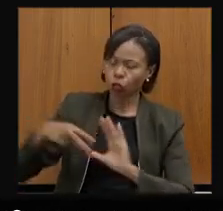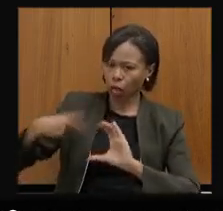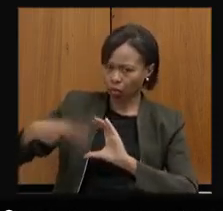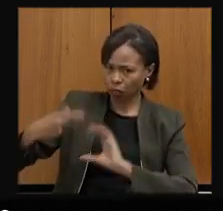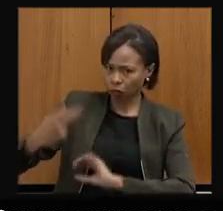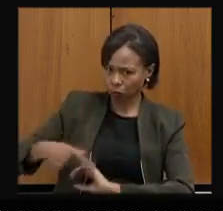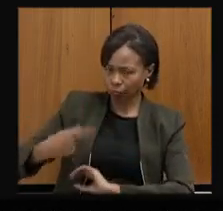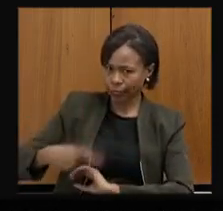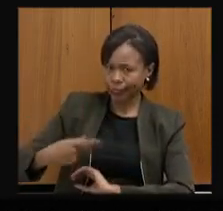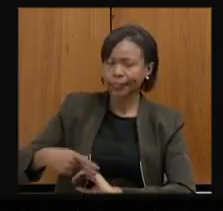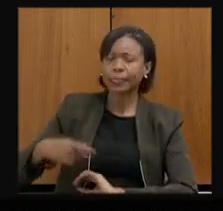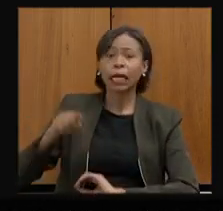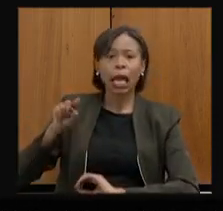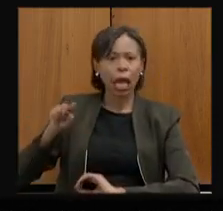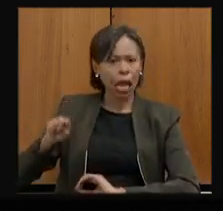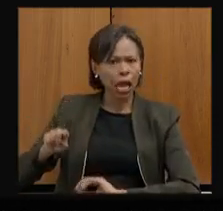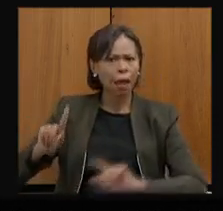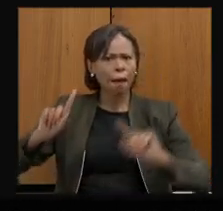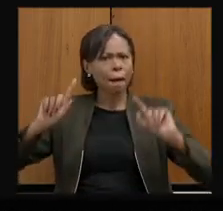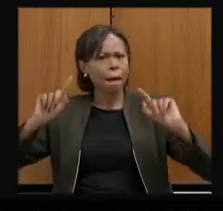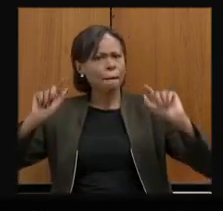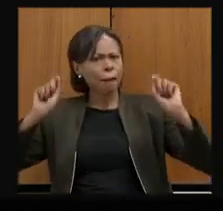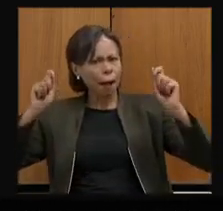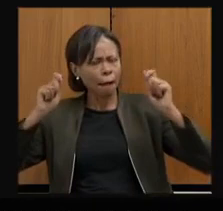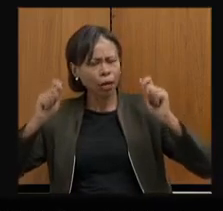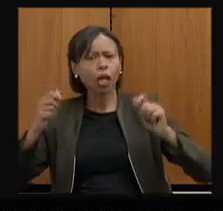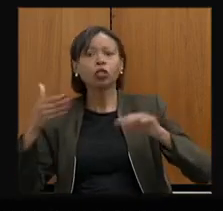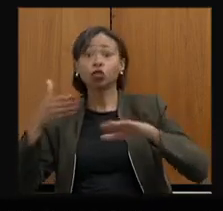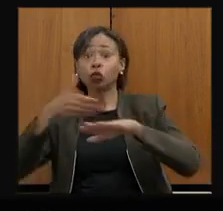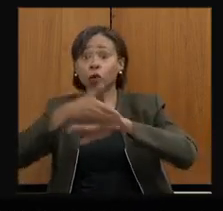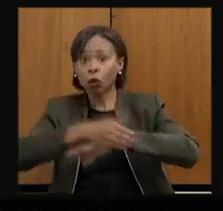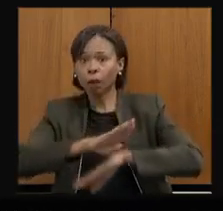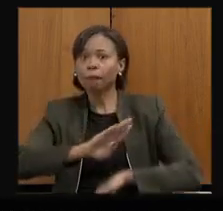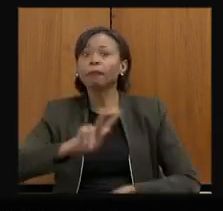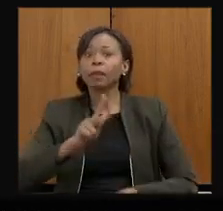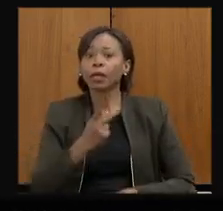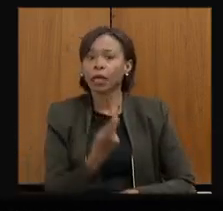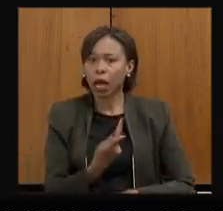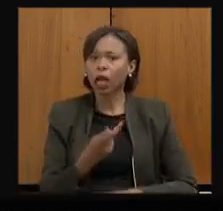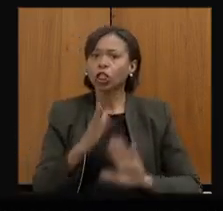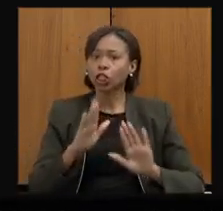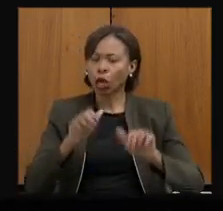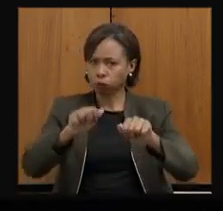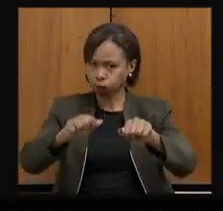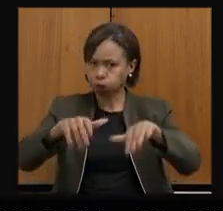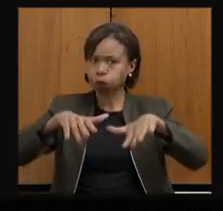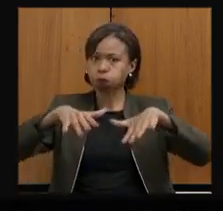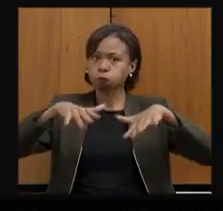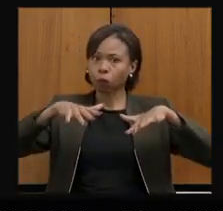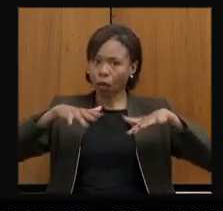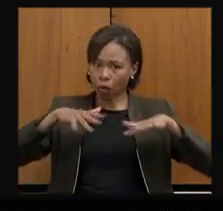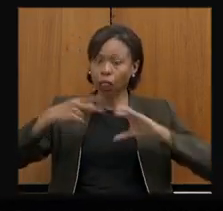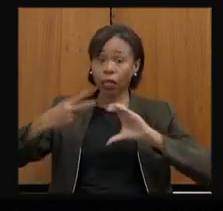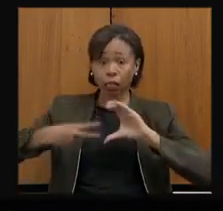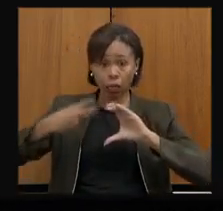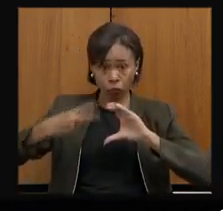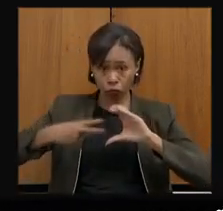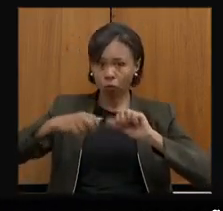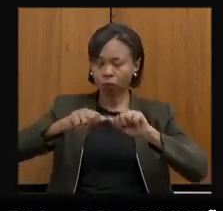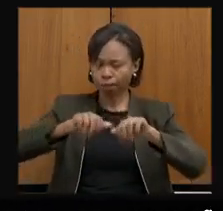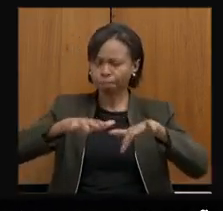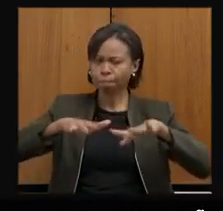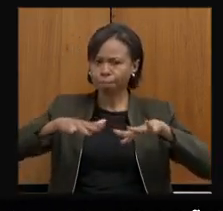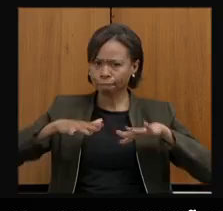muito grande e esteve aí em Belo Horizonte e nós fizemos uma audiência pública muito grande aqui na Câmara Municipal